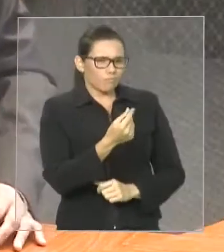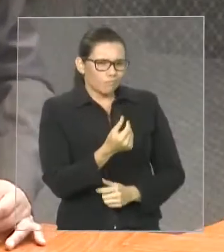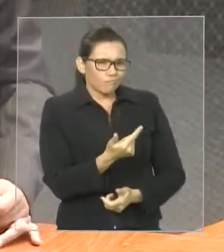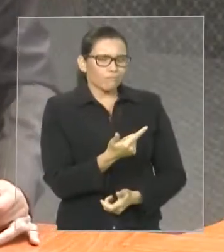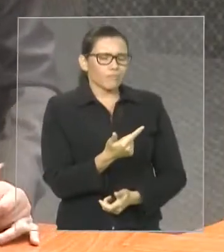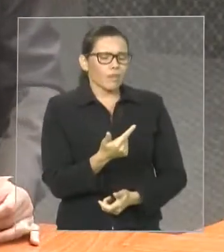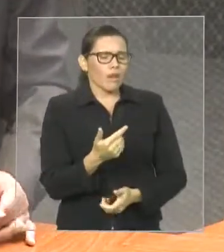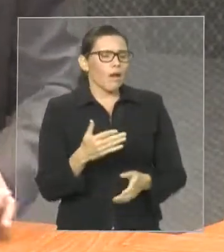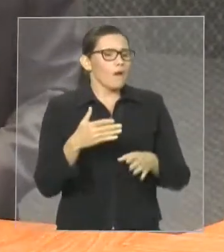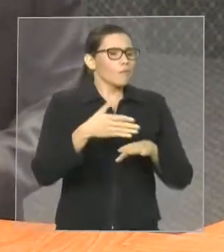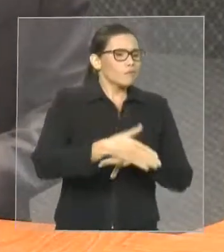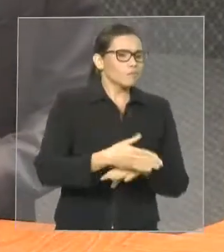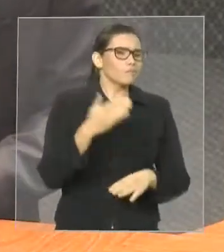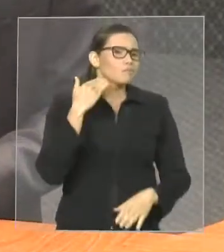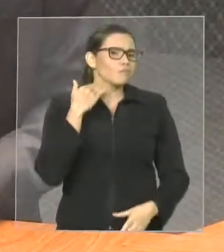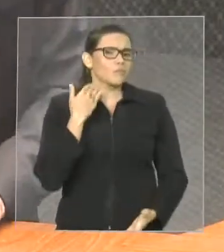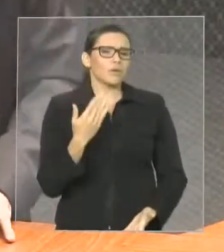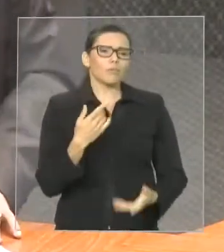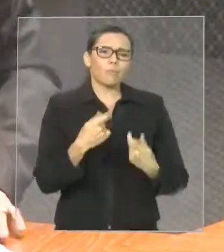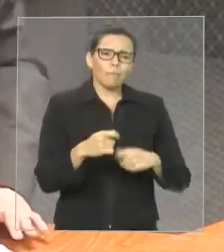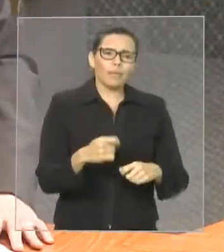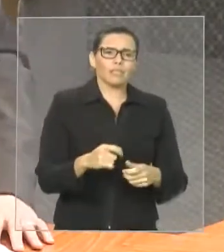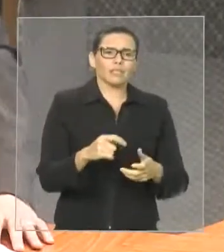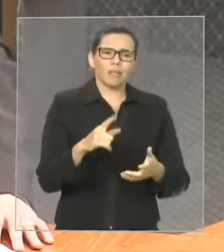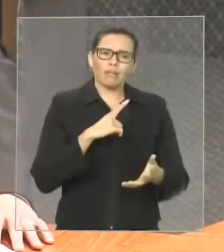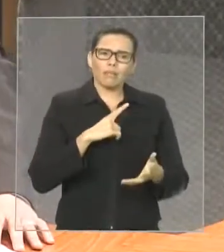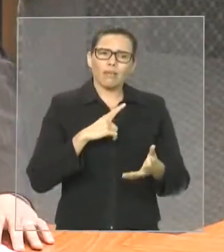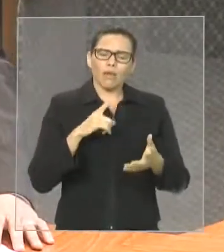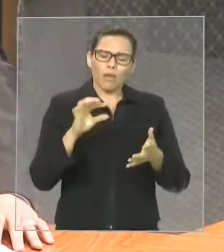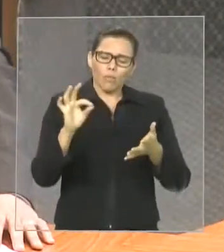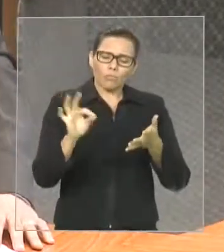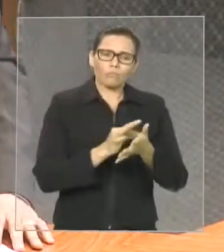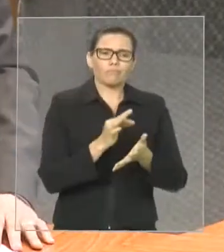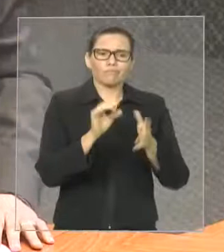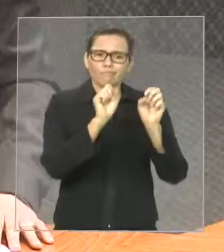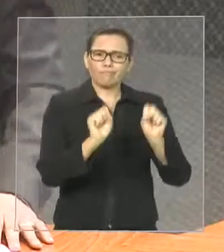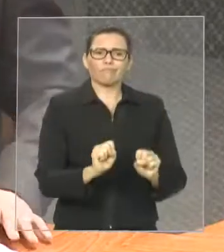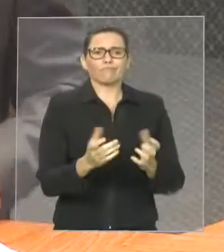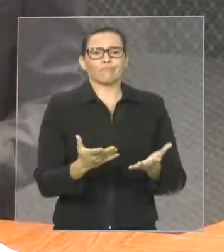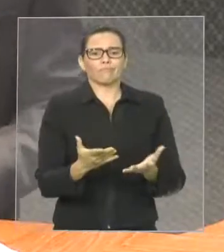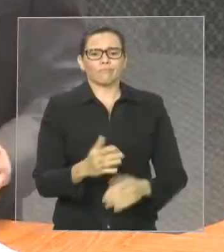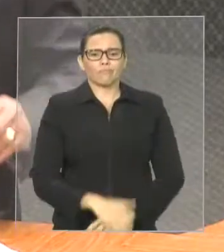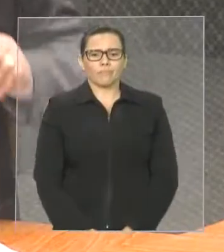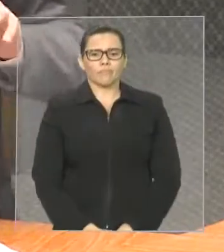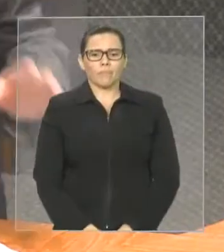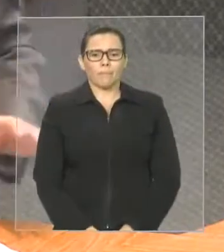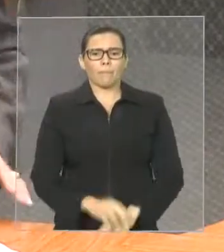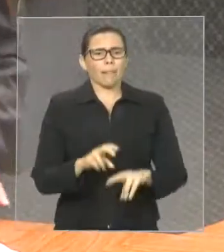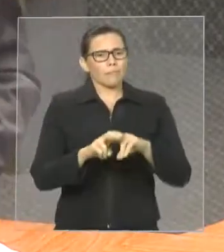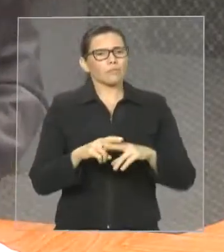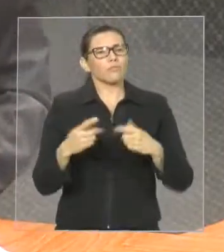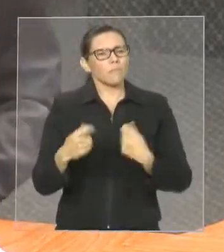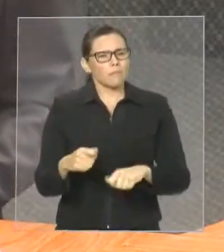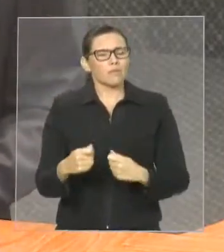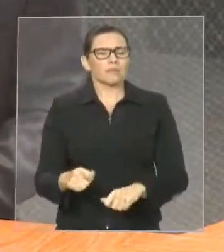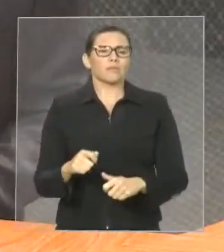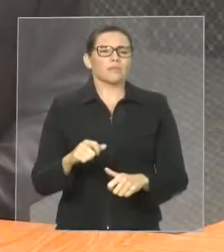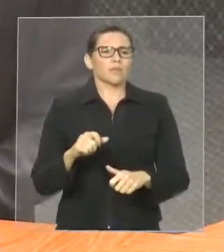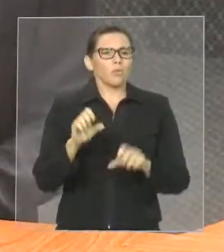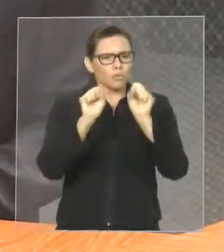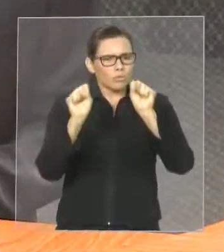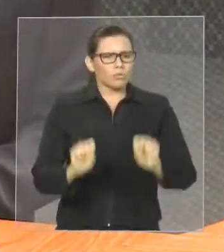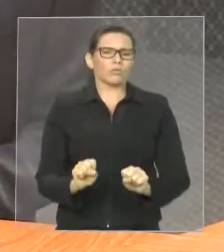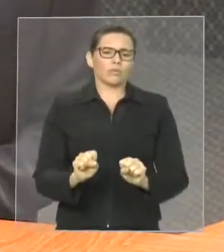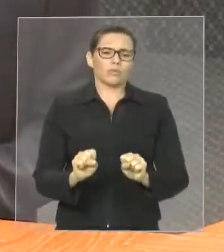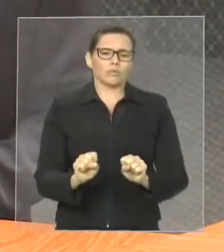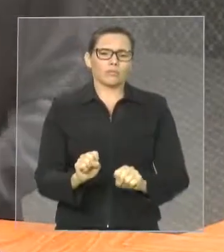à Secretaria Nacional e ficou o compromisso do secretário em atender a nossa demanda, mudar o sistema, resolver essa problemática muito séria. Eu quero